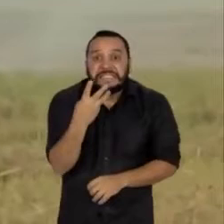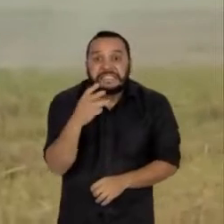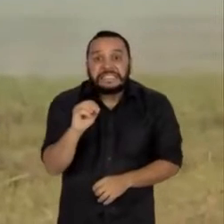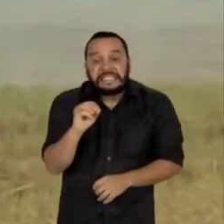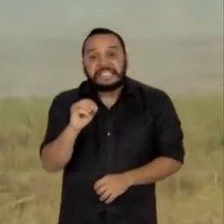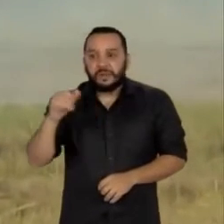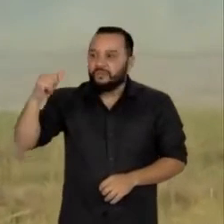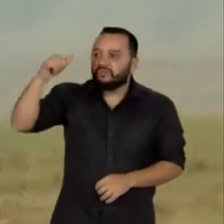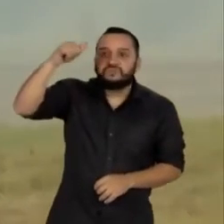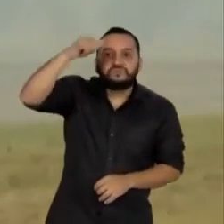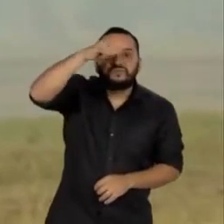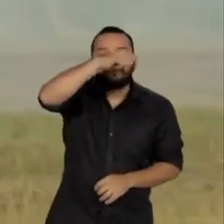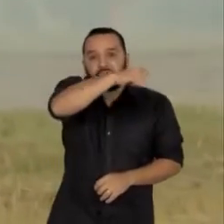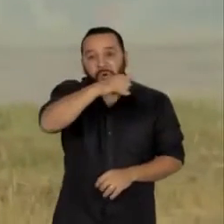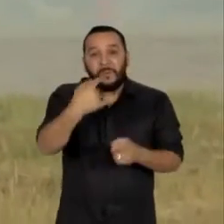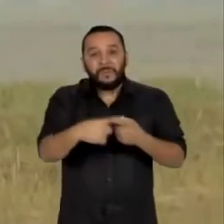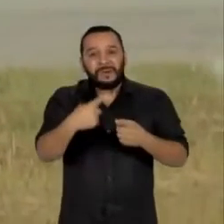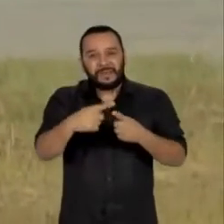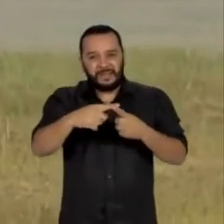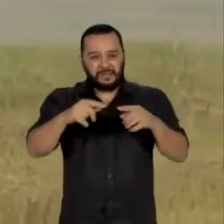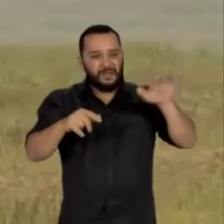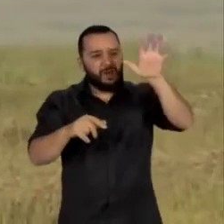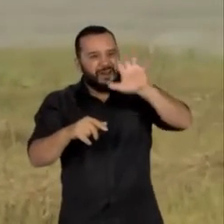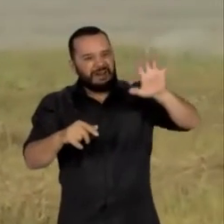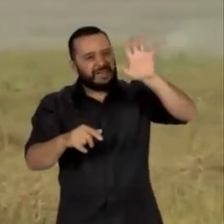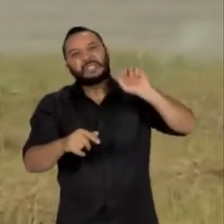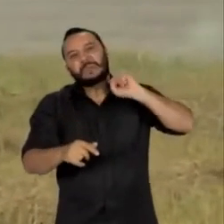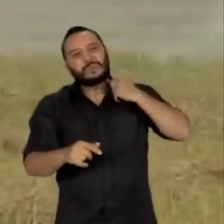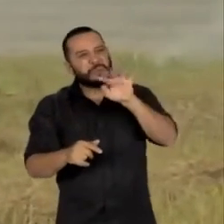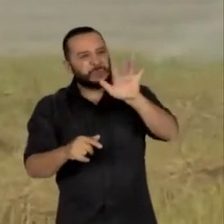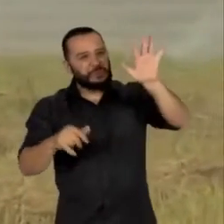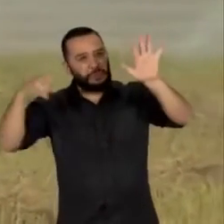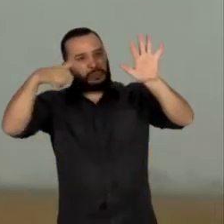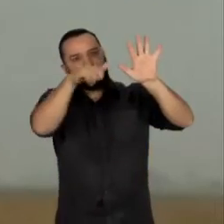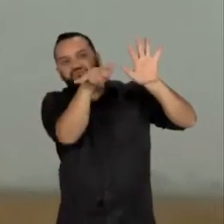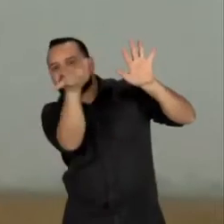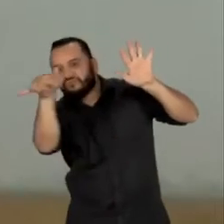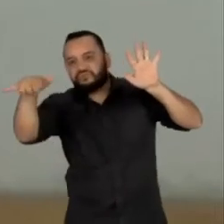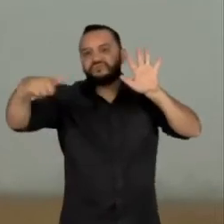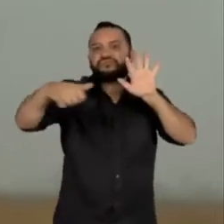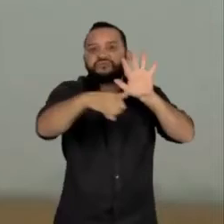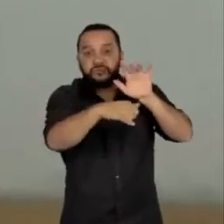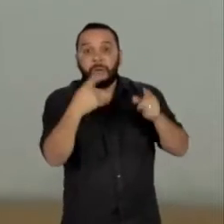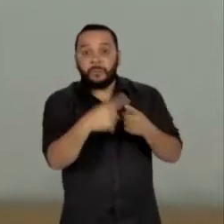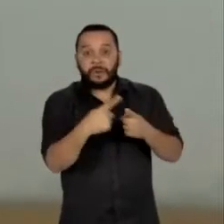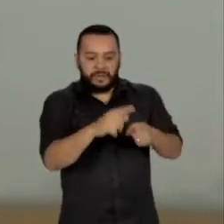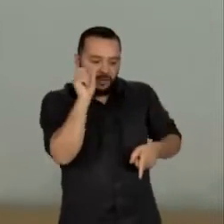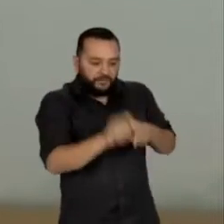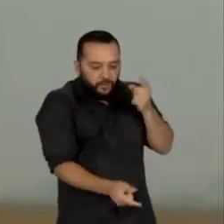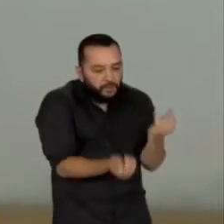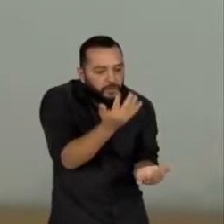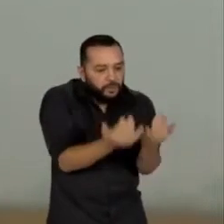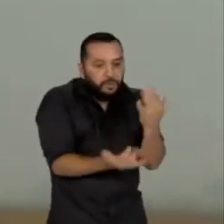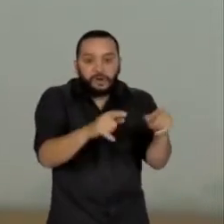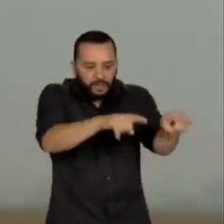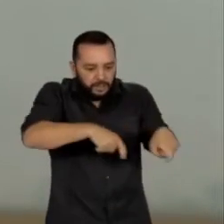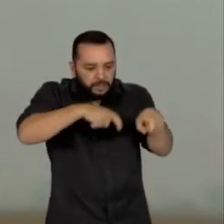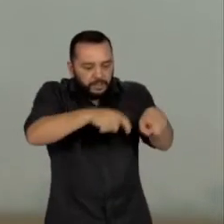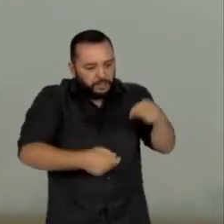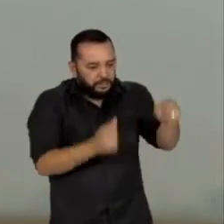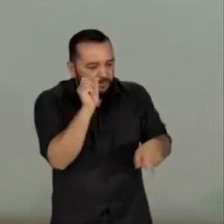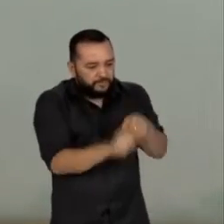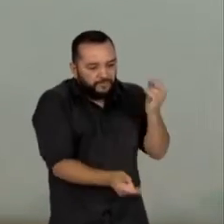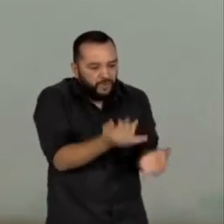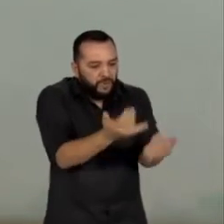desviados por causa da nuvem tóxica provocada em grande parte pelas queimadas feitas por agricultores que preparam a